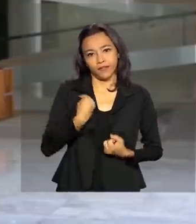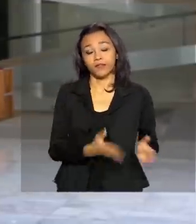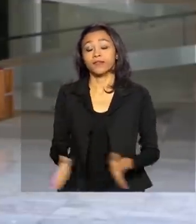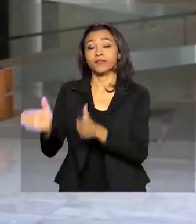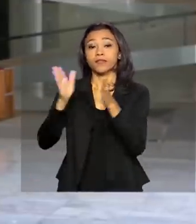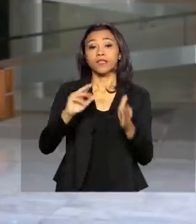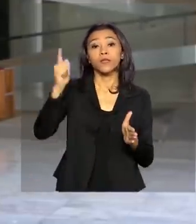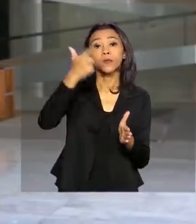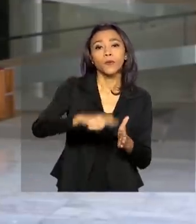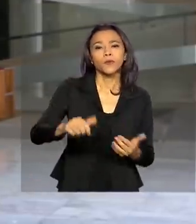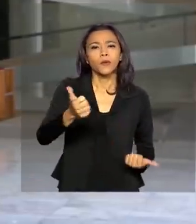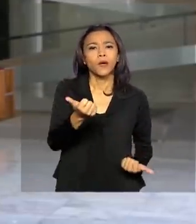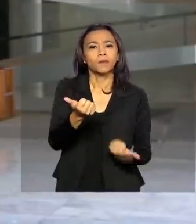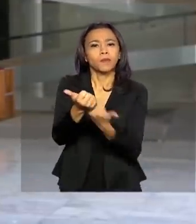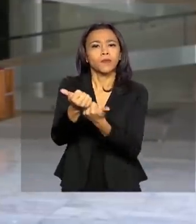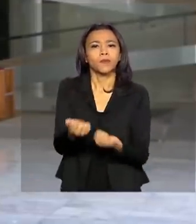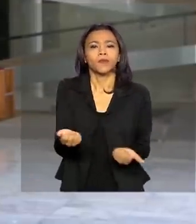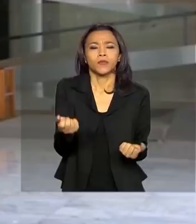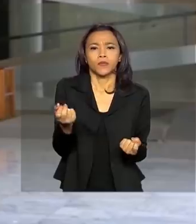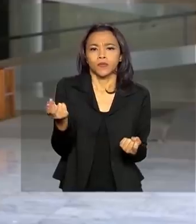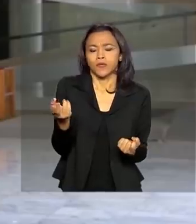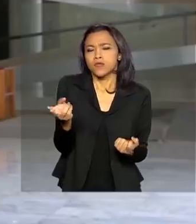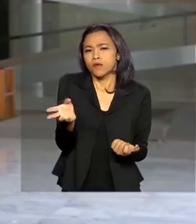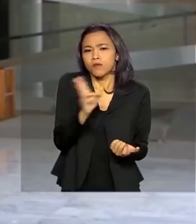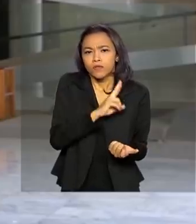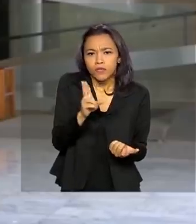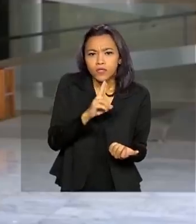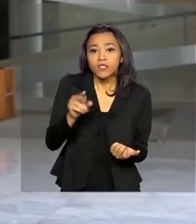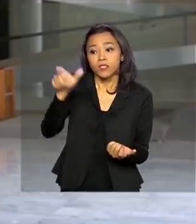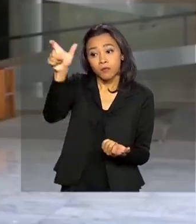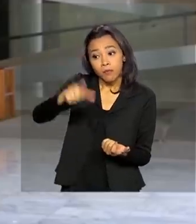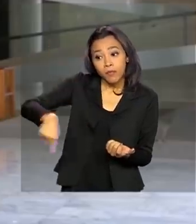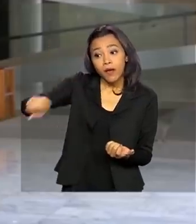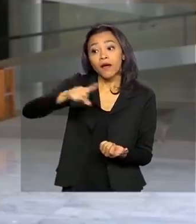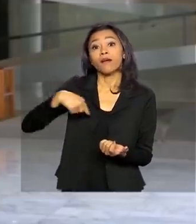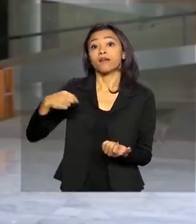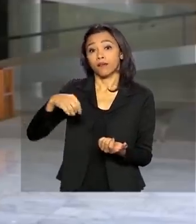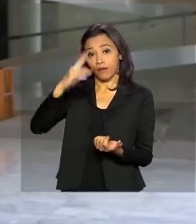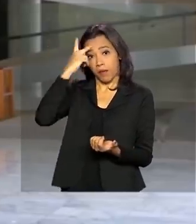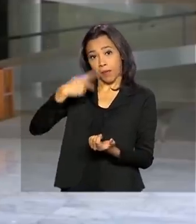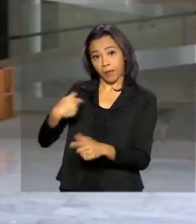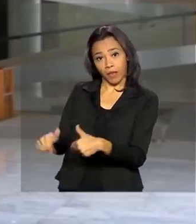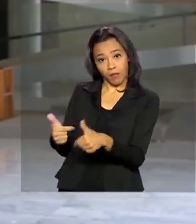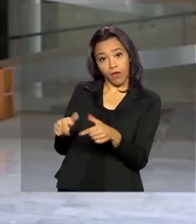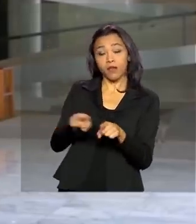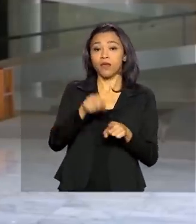emergencial para autônomos e informais, a expectativa é de que o governo